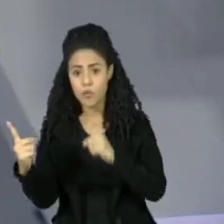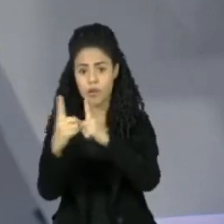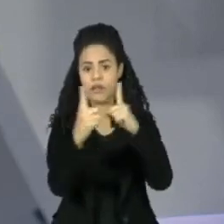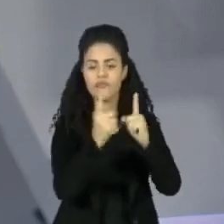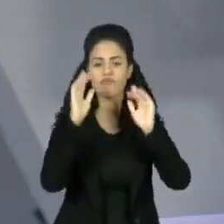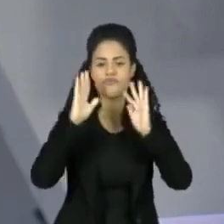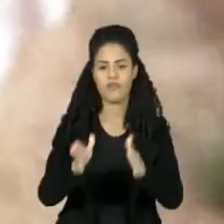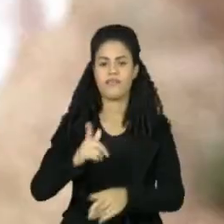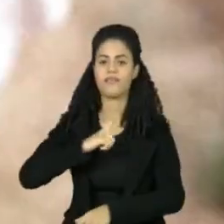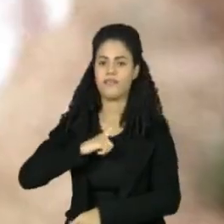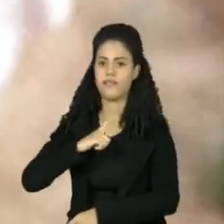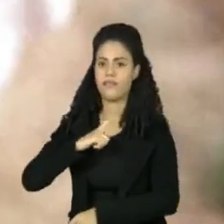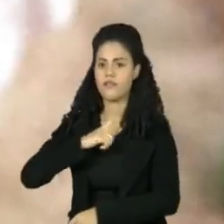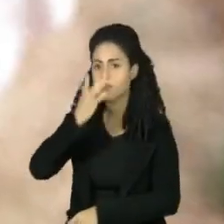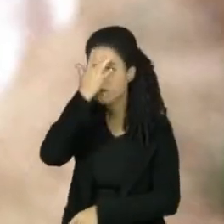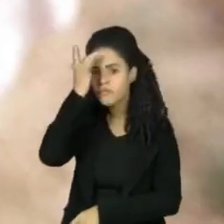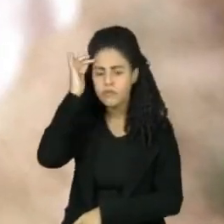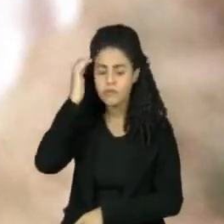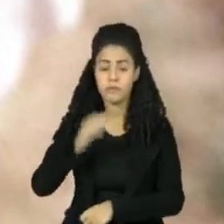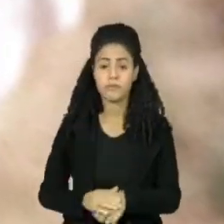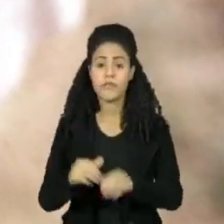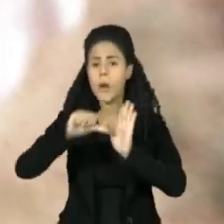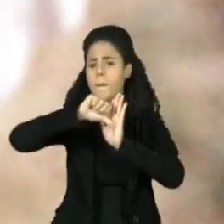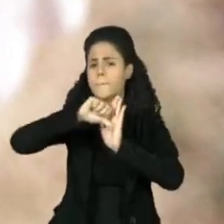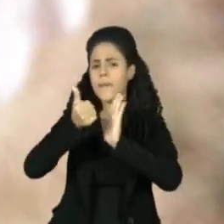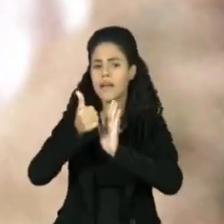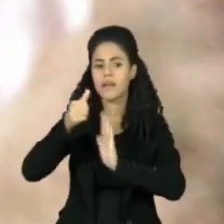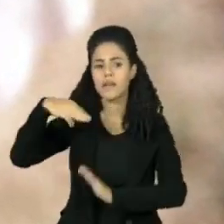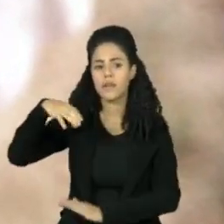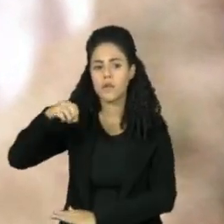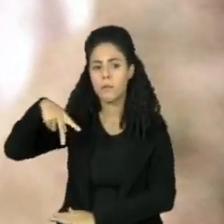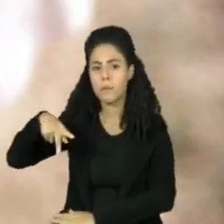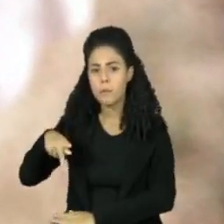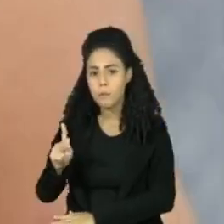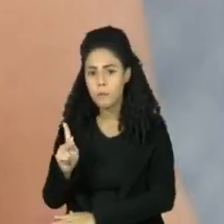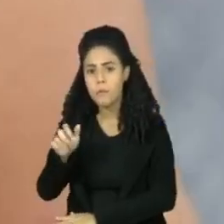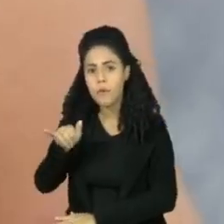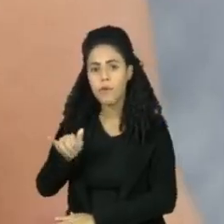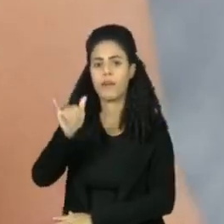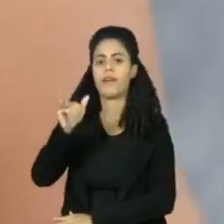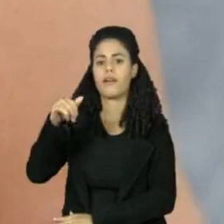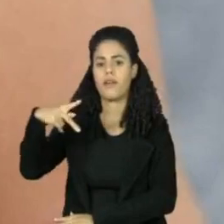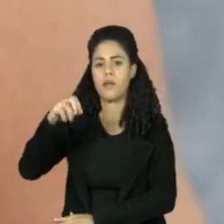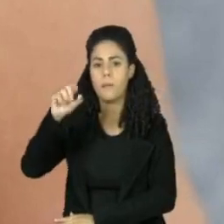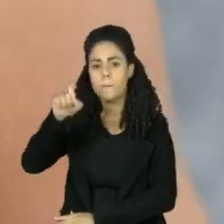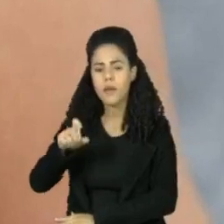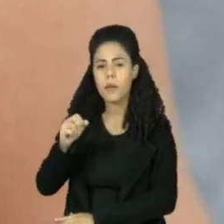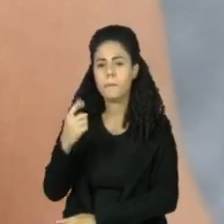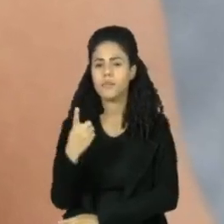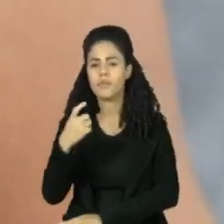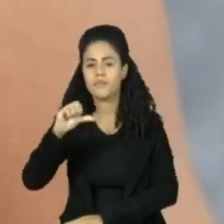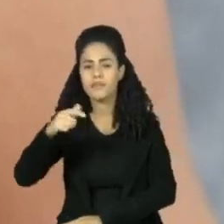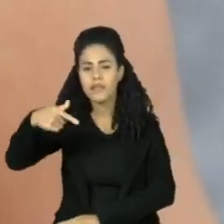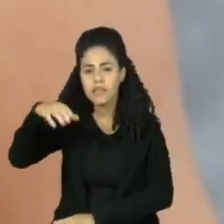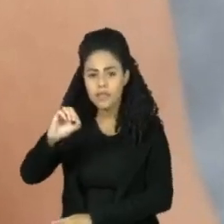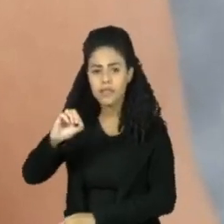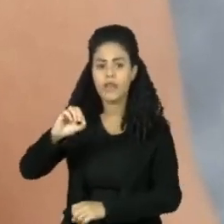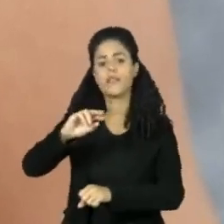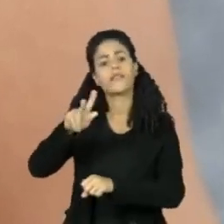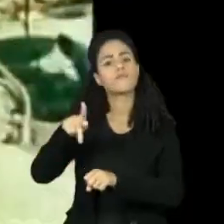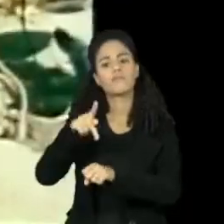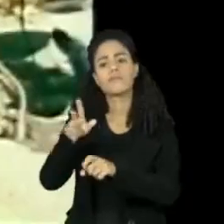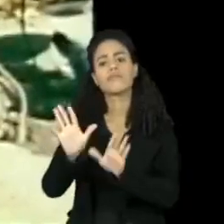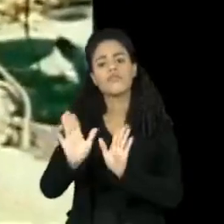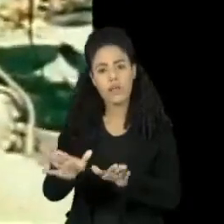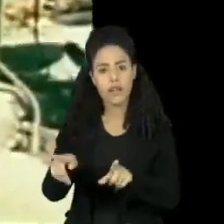confirmados. O primeiro caso de monkeypox em humanos é datado de 1970, na República Democrática